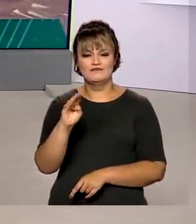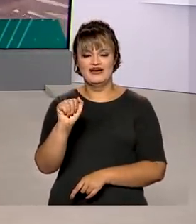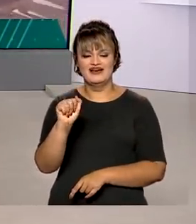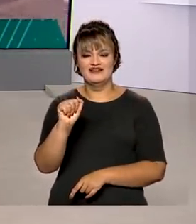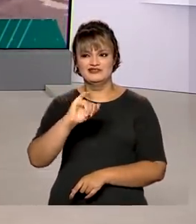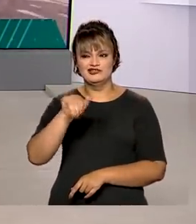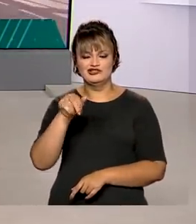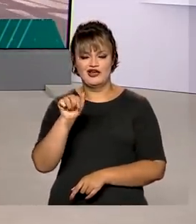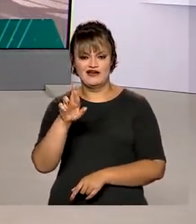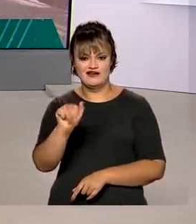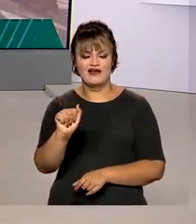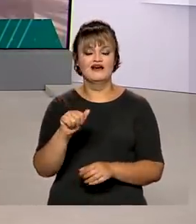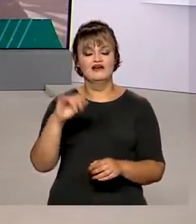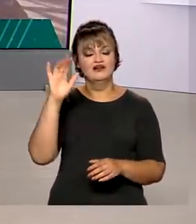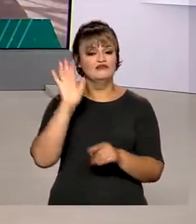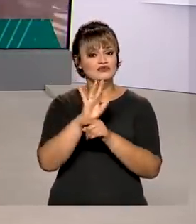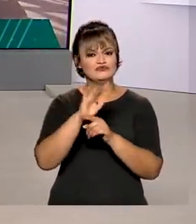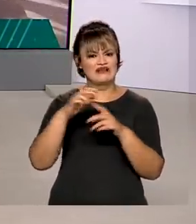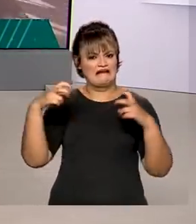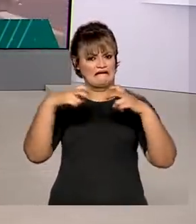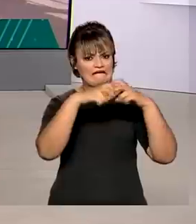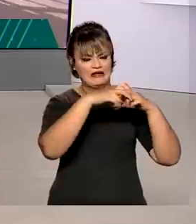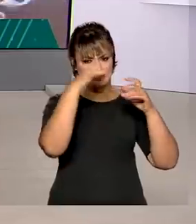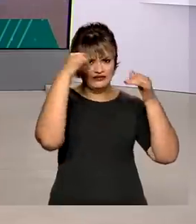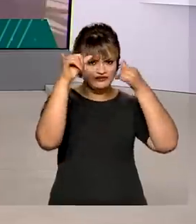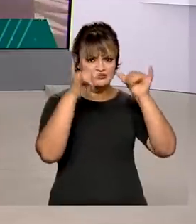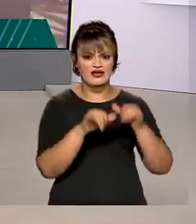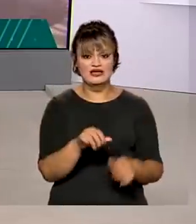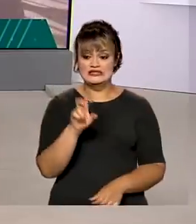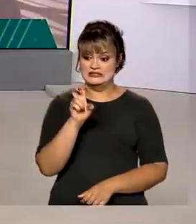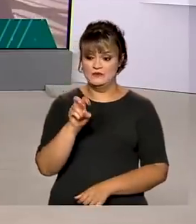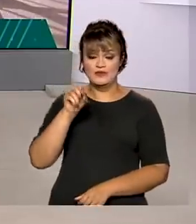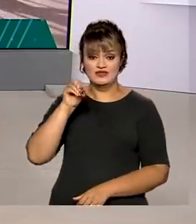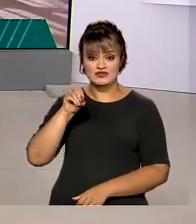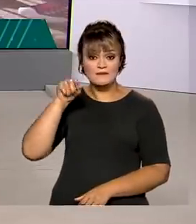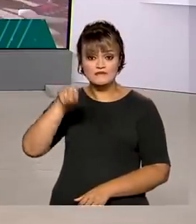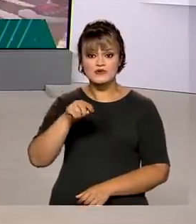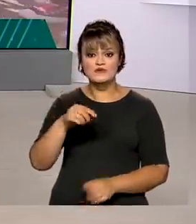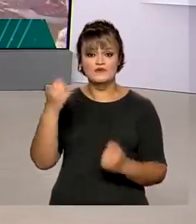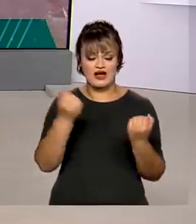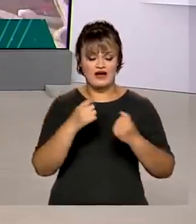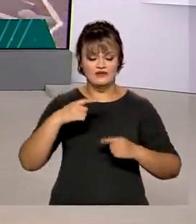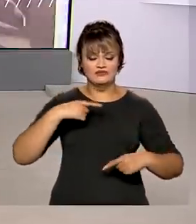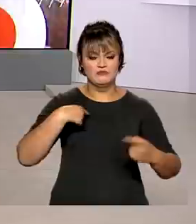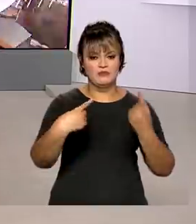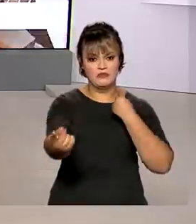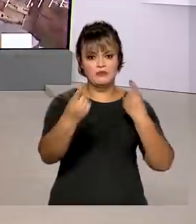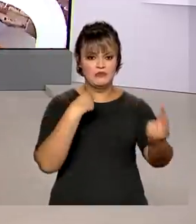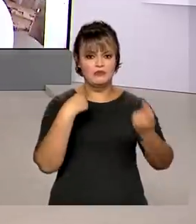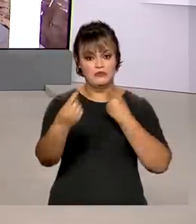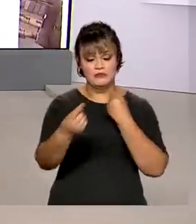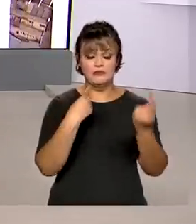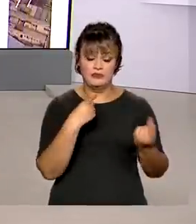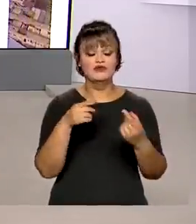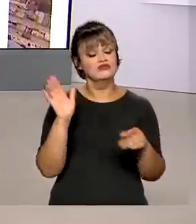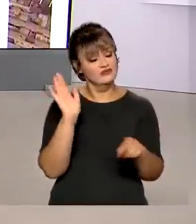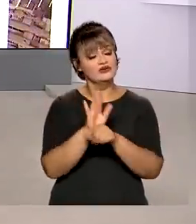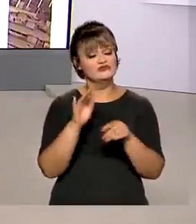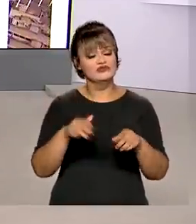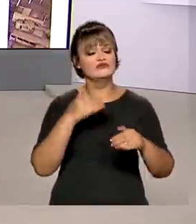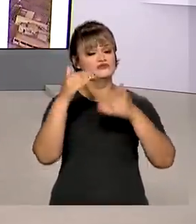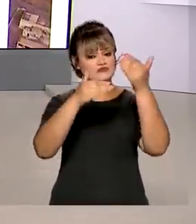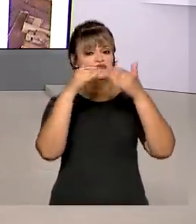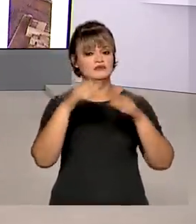facilitar o fluxo de 50 mil veículos que trafegam todos os dias pelo local. Além disso, vai ajudar no desenvolvimento econômico e